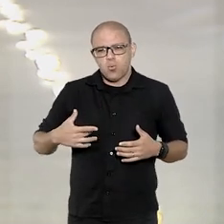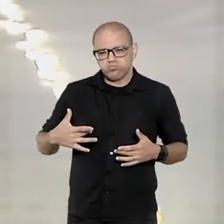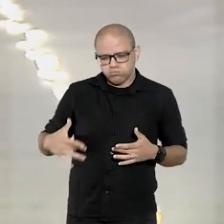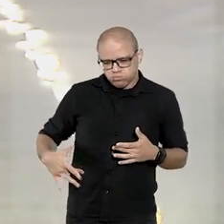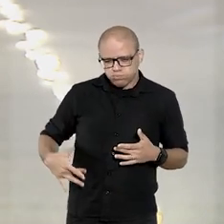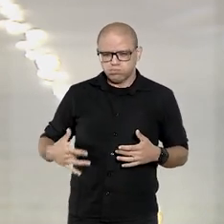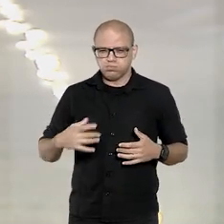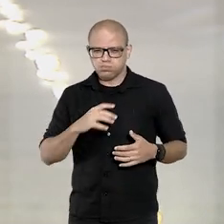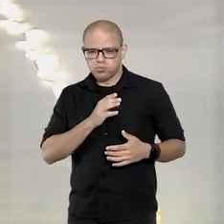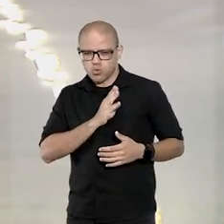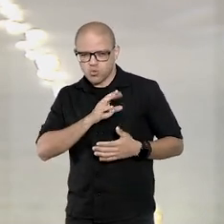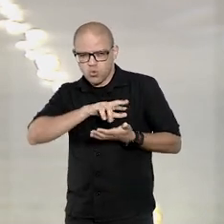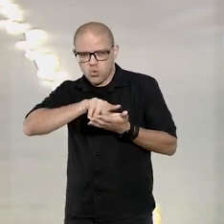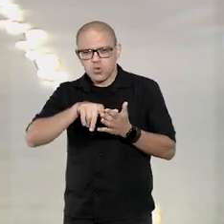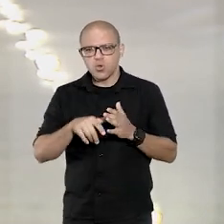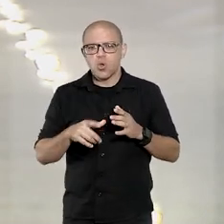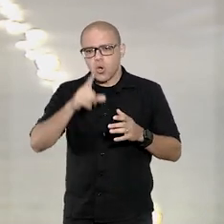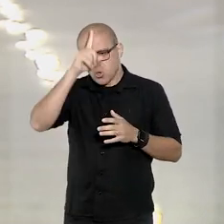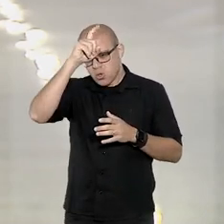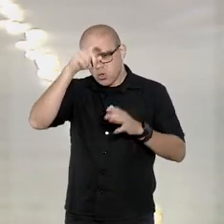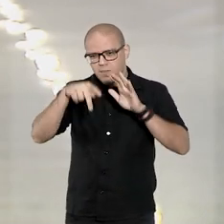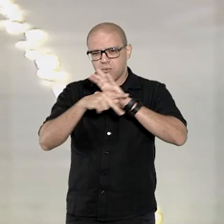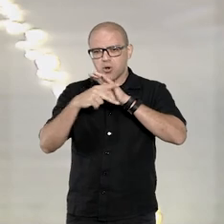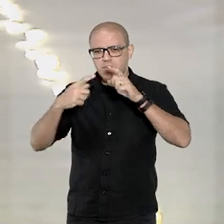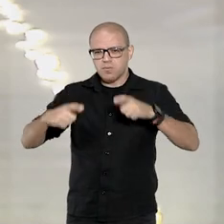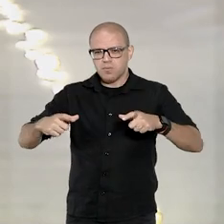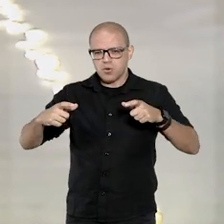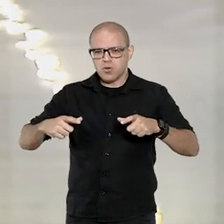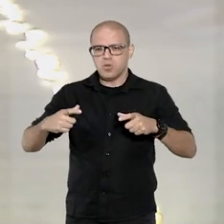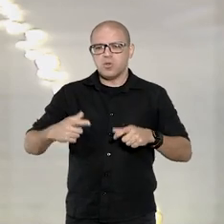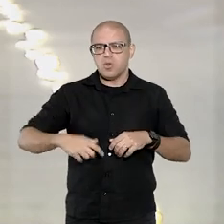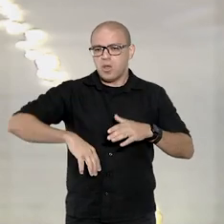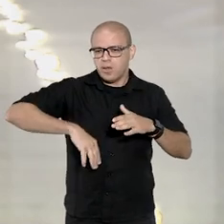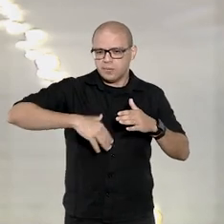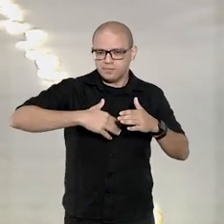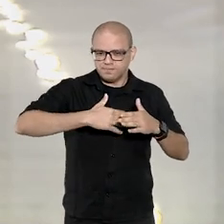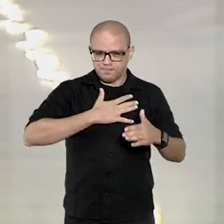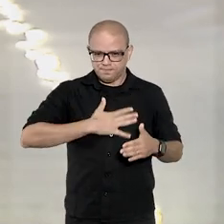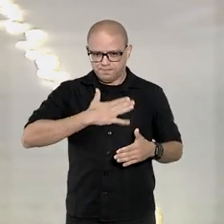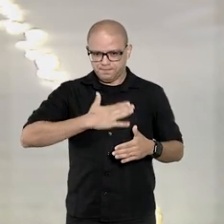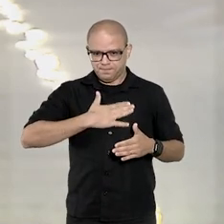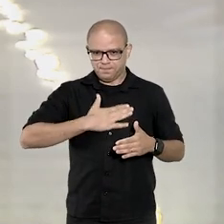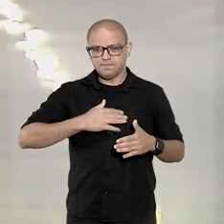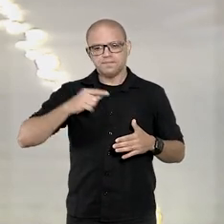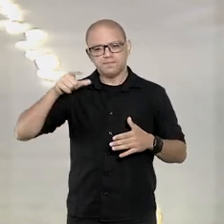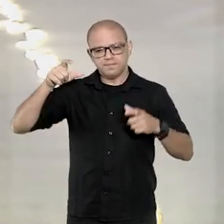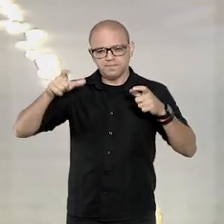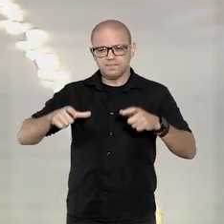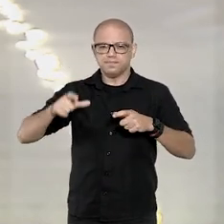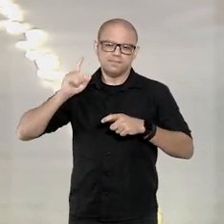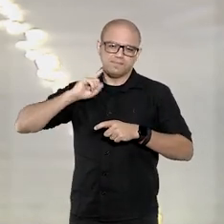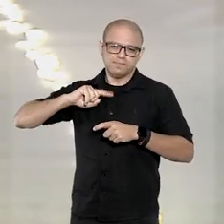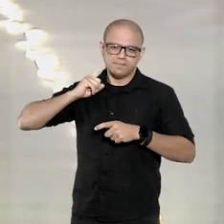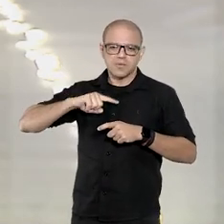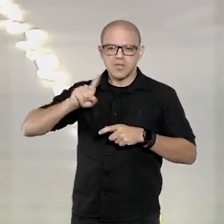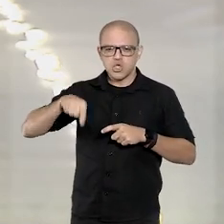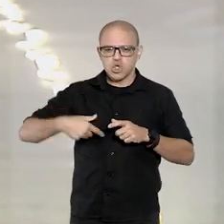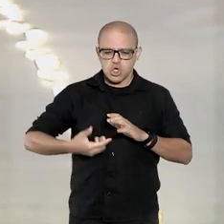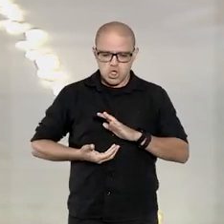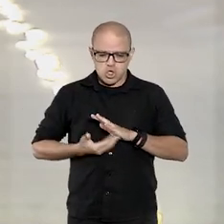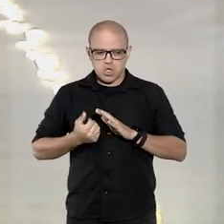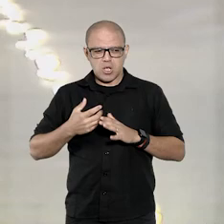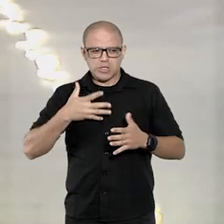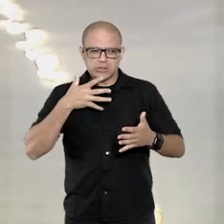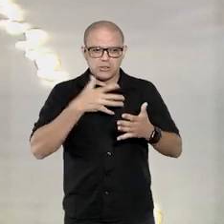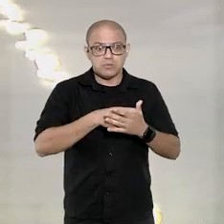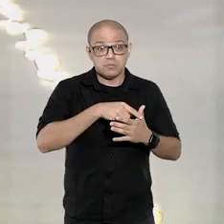que era um grupo que atuava em um hospital de Poços de Caldas, em Minas Gerais, com o objetivo de remover órgãos e tecidos de pacientes graves que